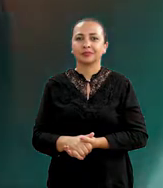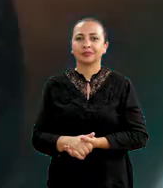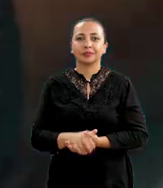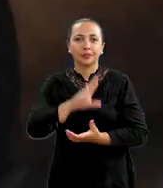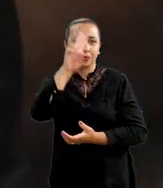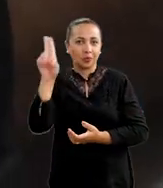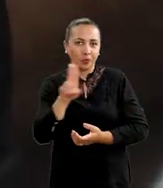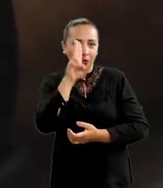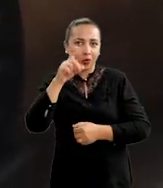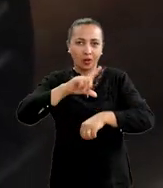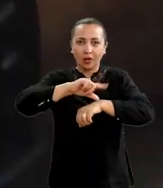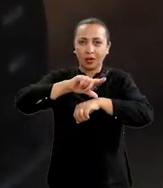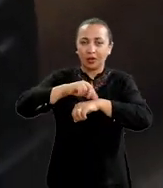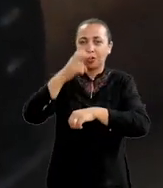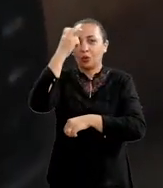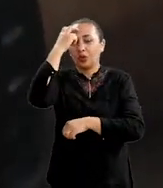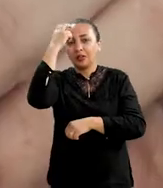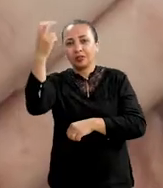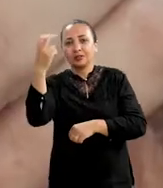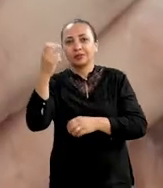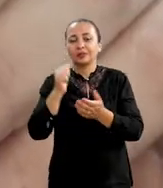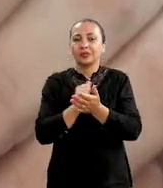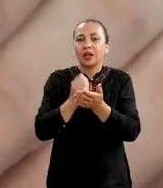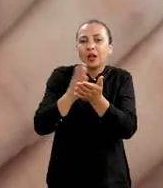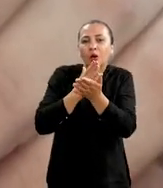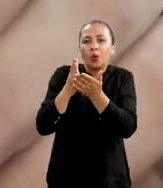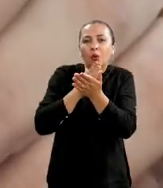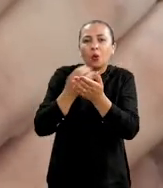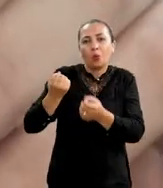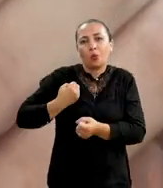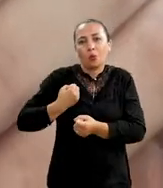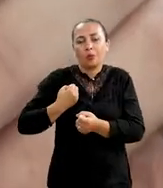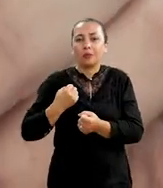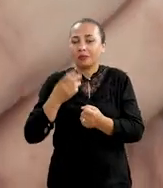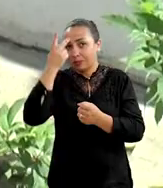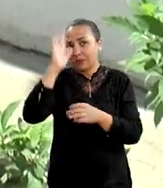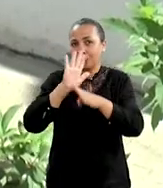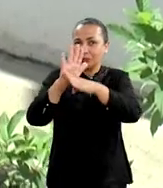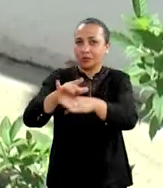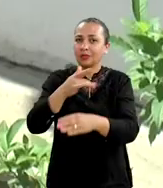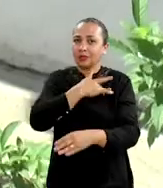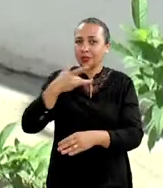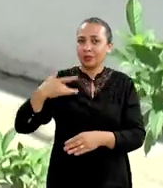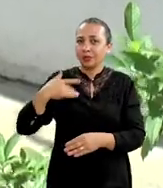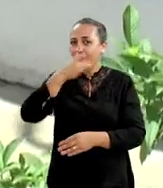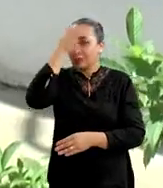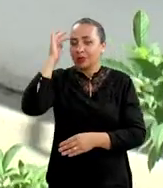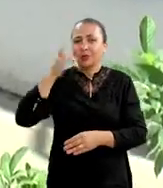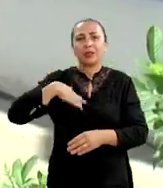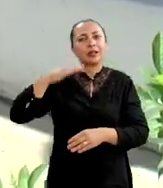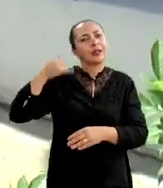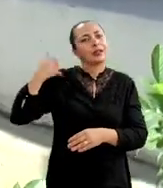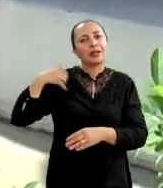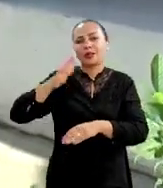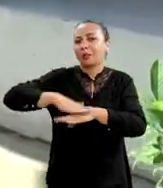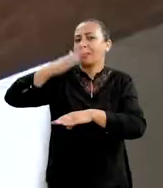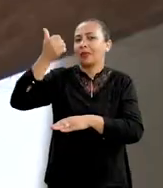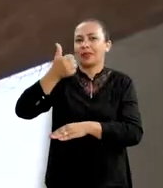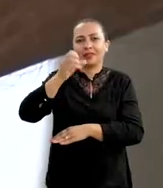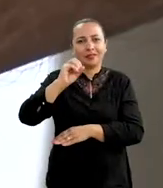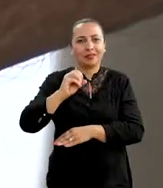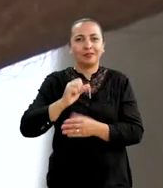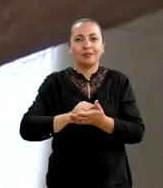Utilizar relógios inteligentes e algoritmos em prol da saúde de pessoas com mais de 60 anos.